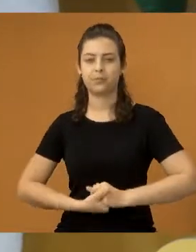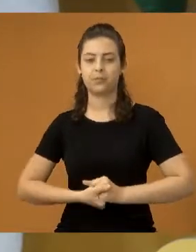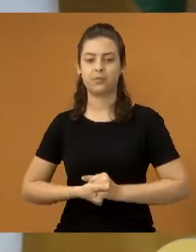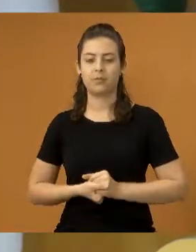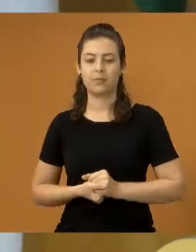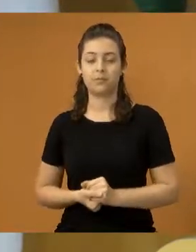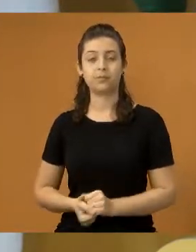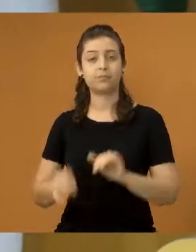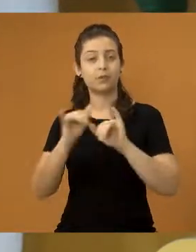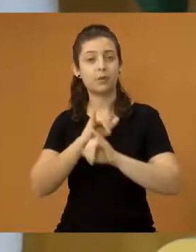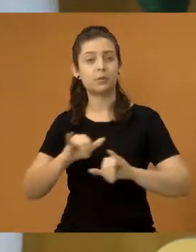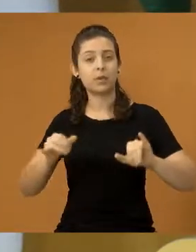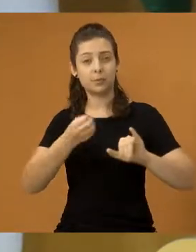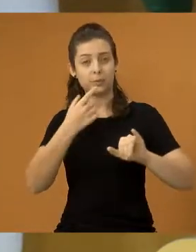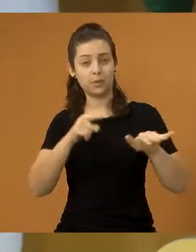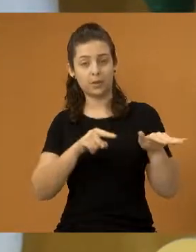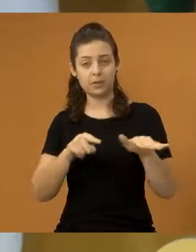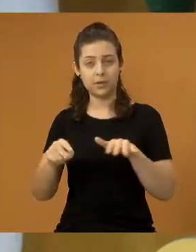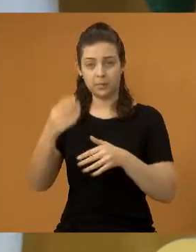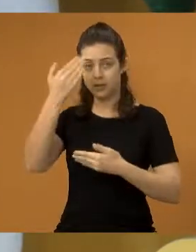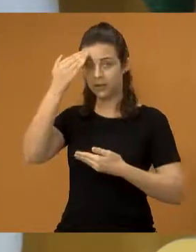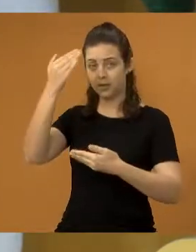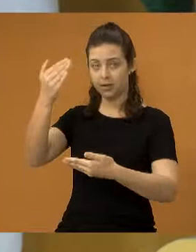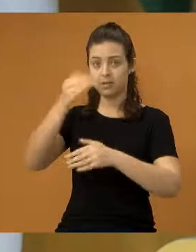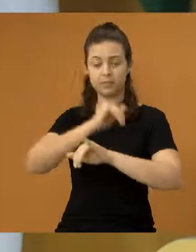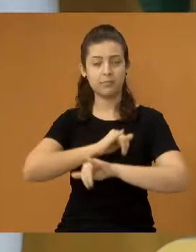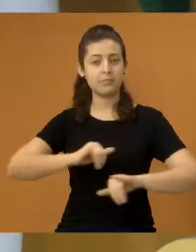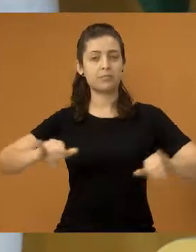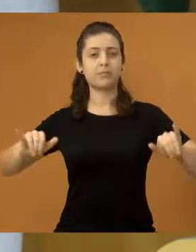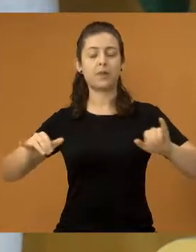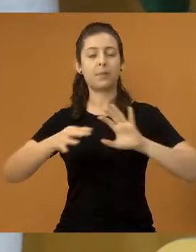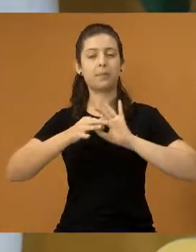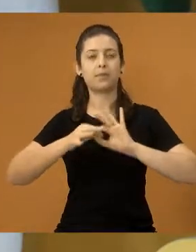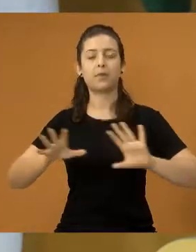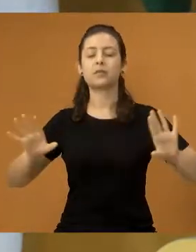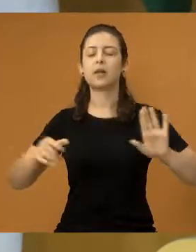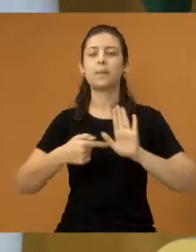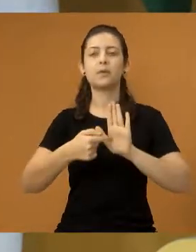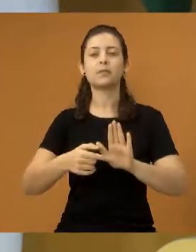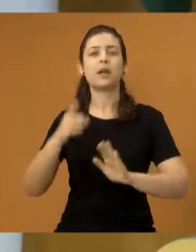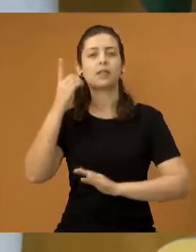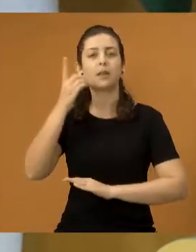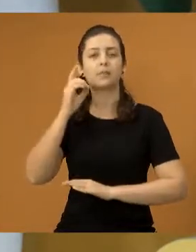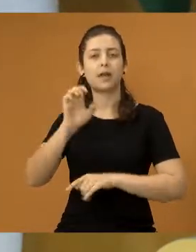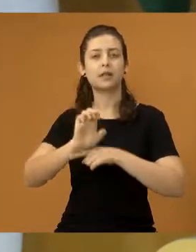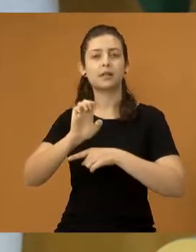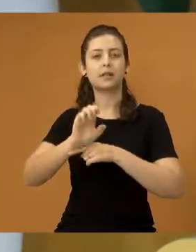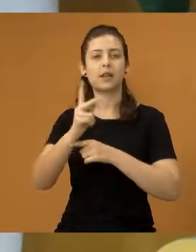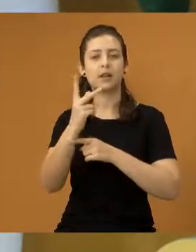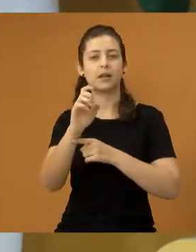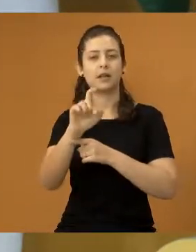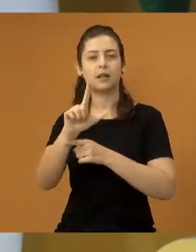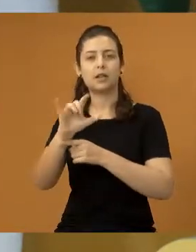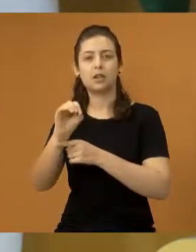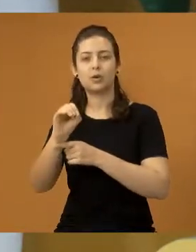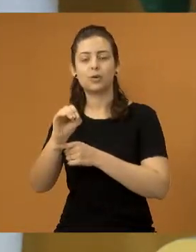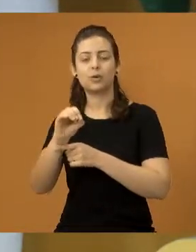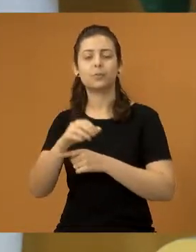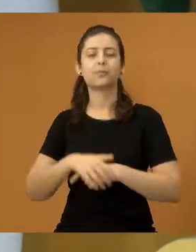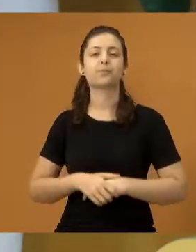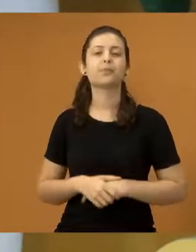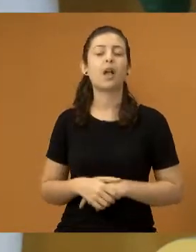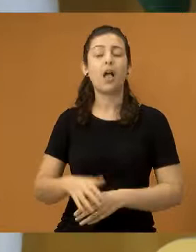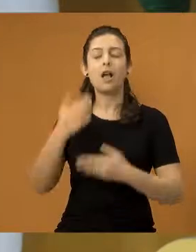E agora uma notícia boa. Essa semana, eu queria agradecer aqui publicamente o empenho do nosso deputado estadual, Elinistimoto, um